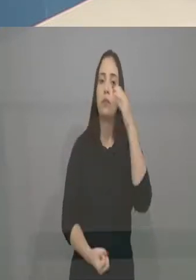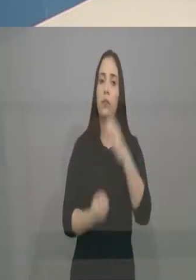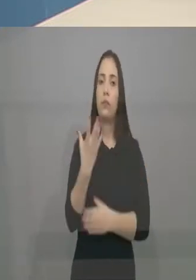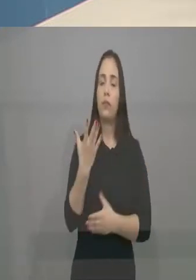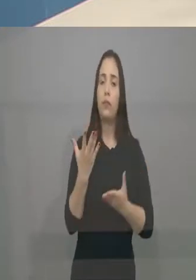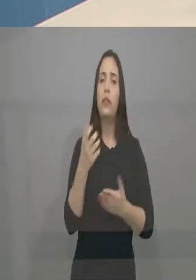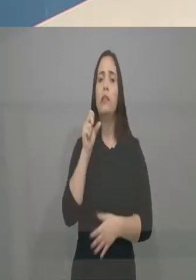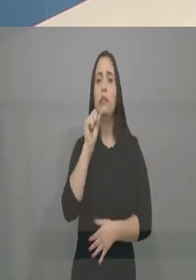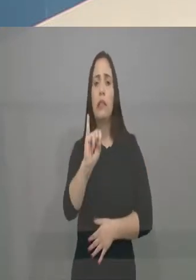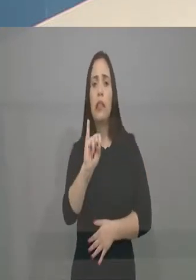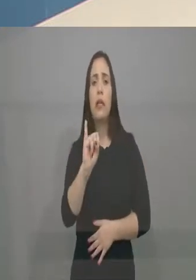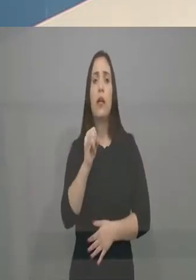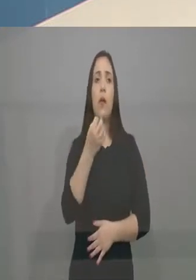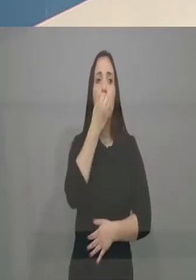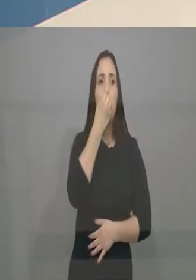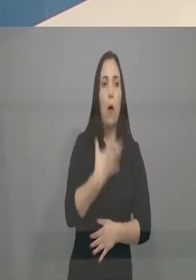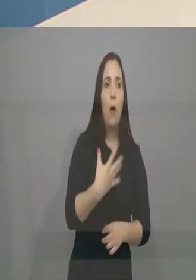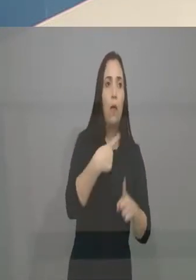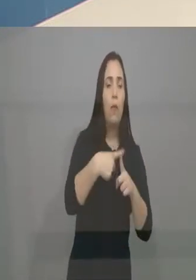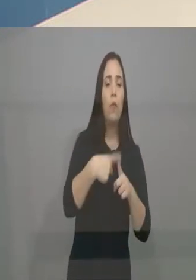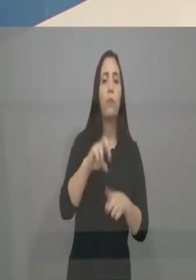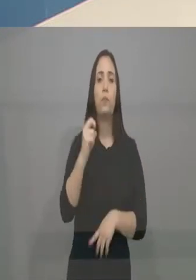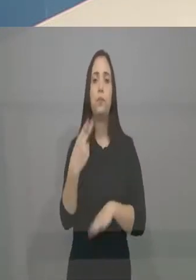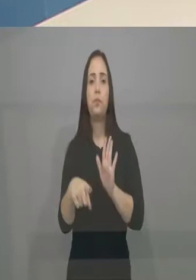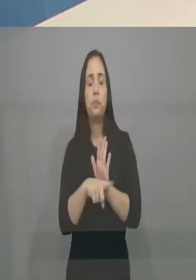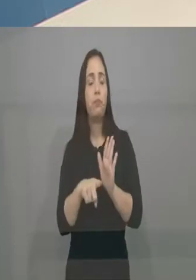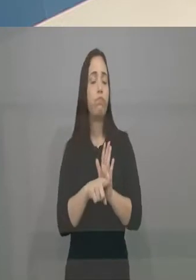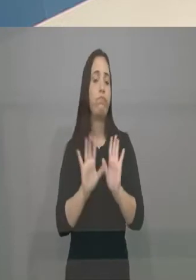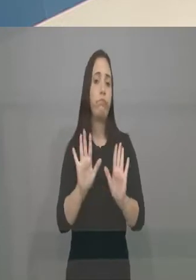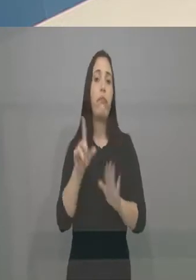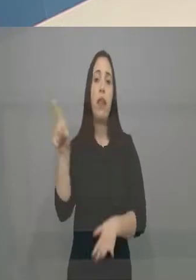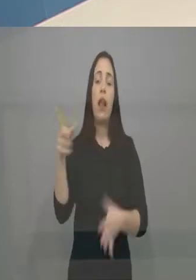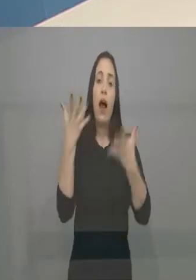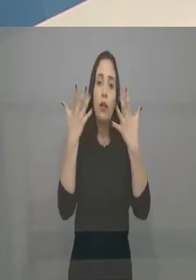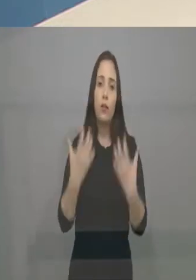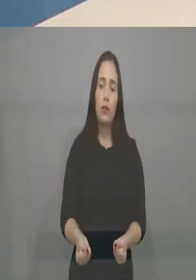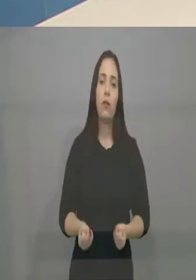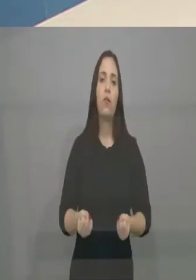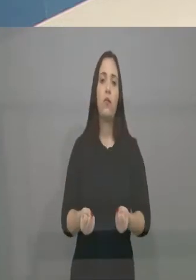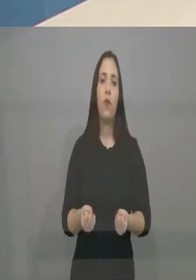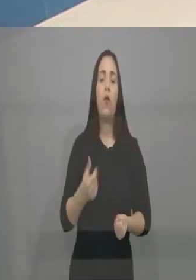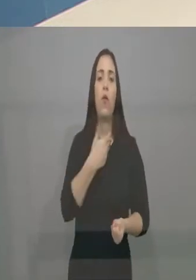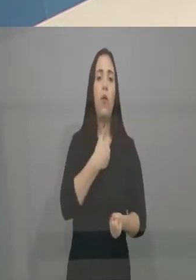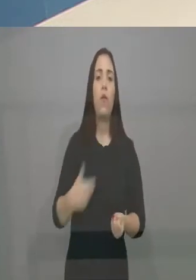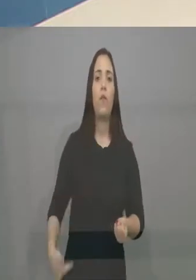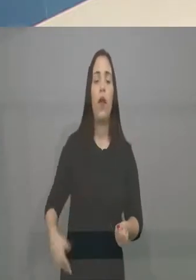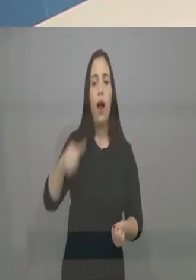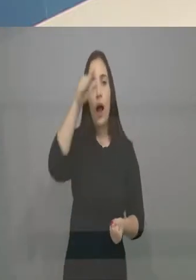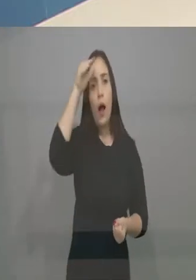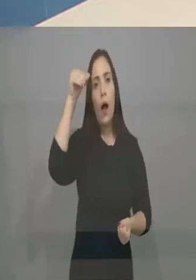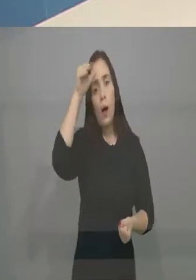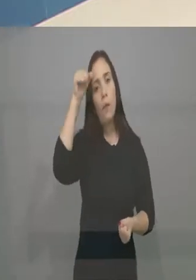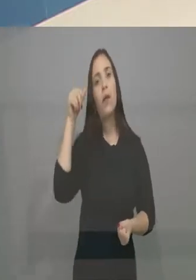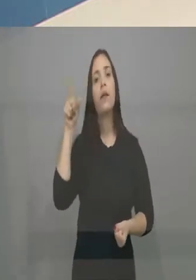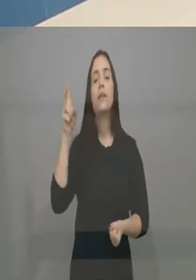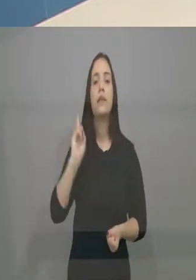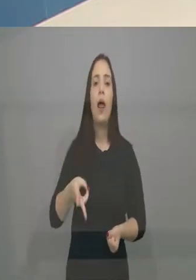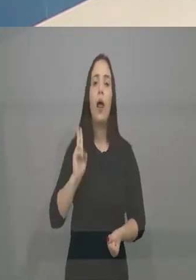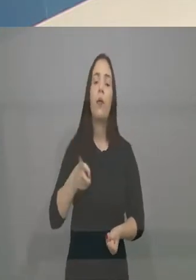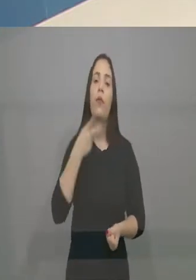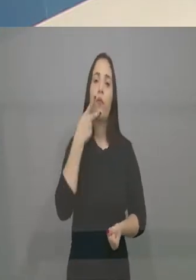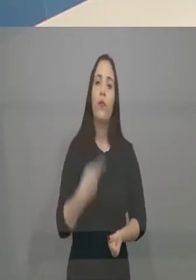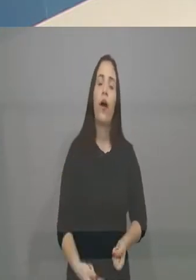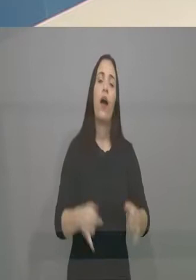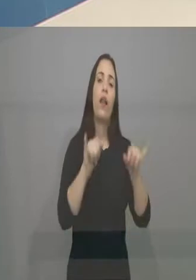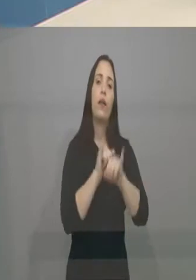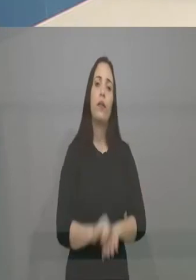ficaram presos a esse artigo da Constituição que disse a responsabilidade do governador e deixaram o crime solto para chegar